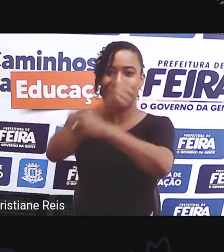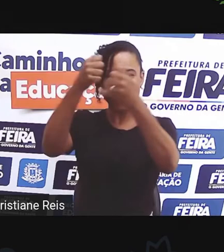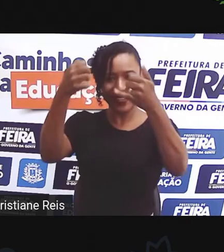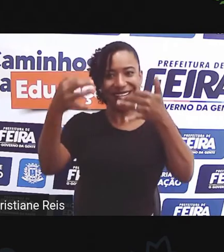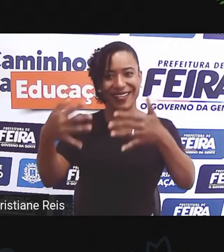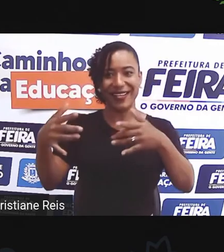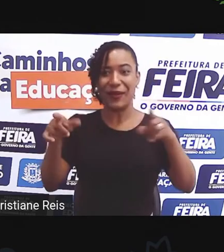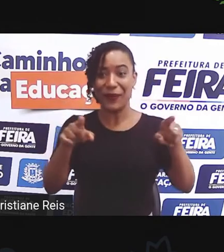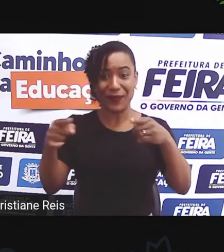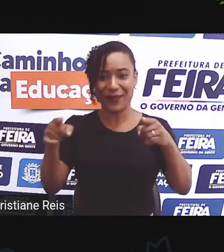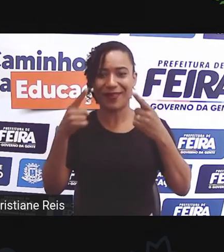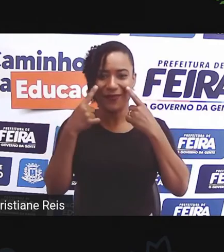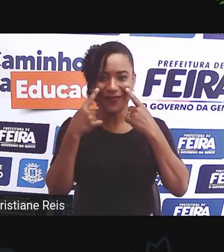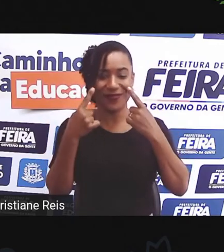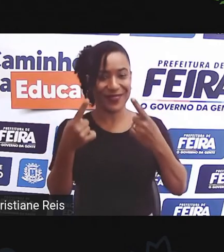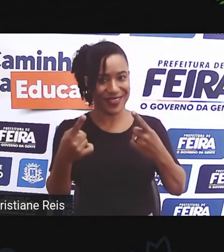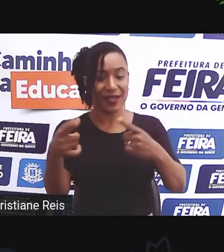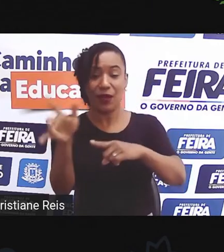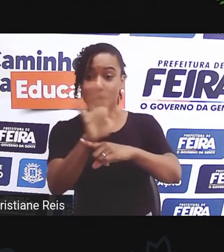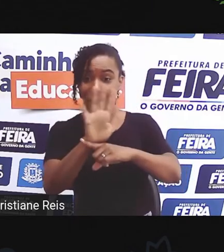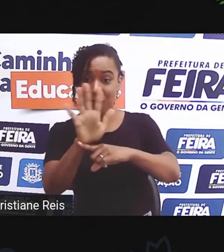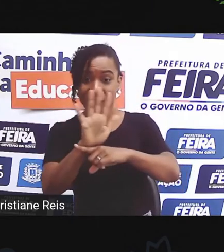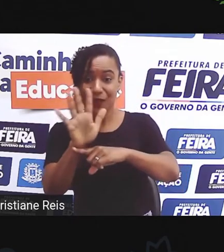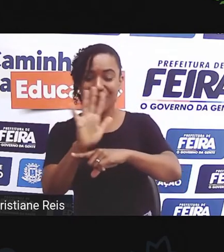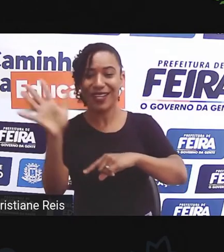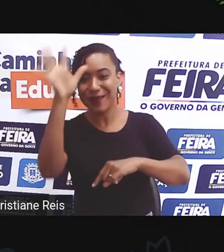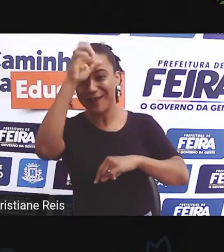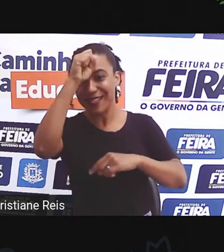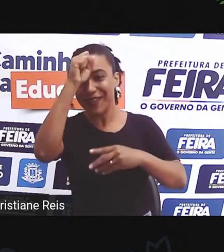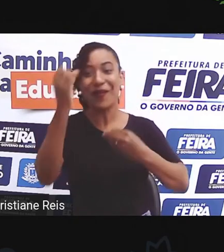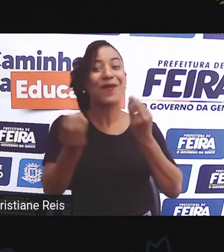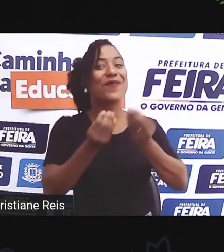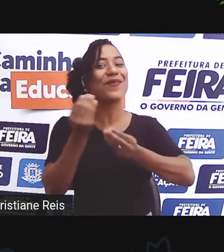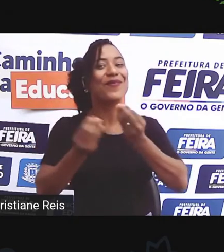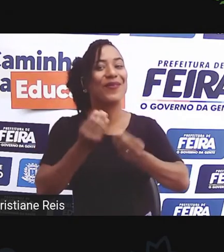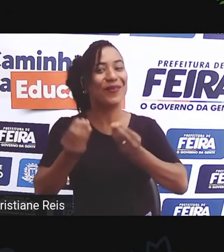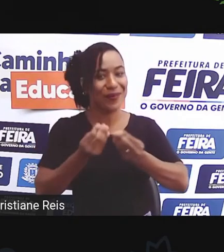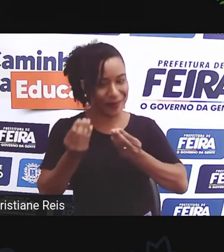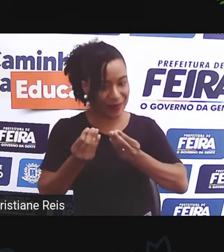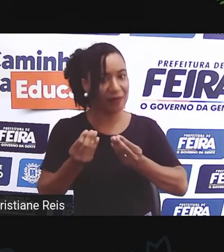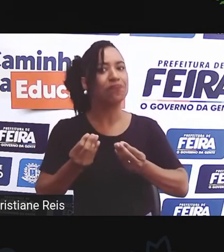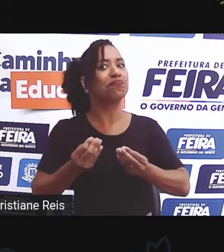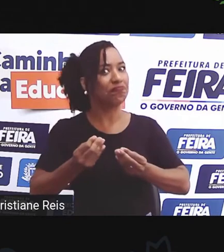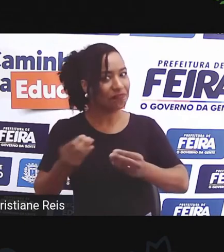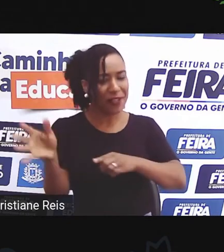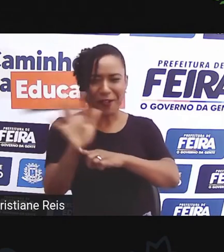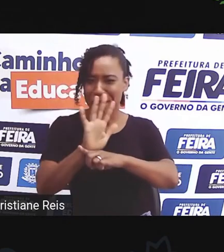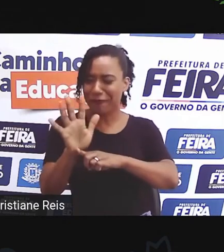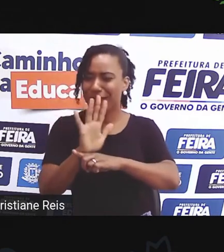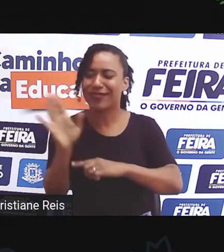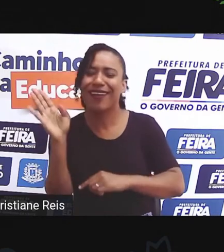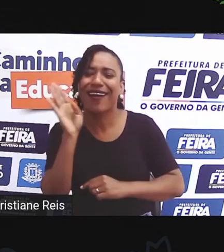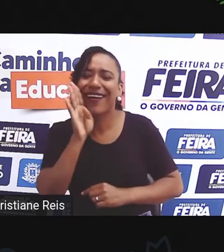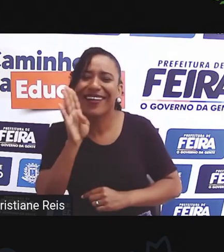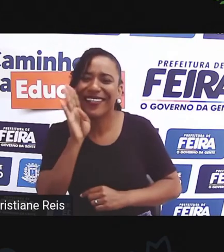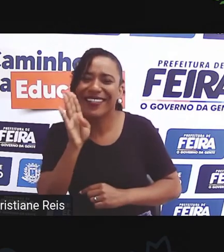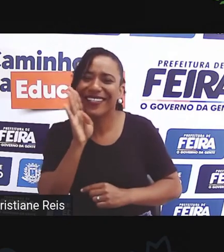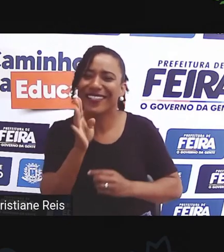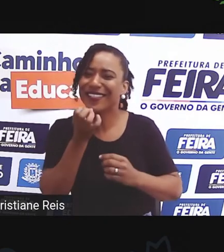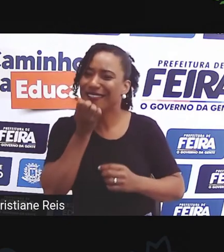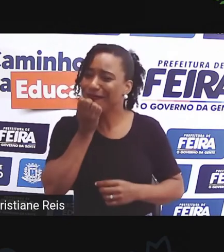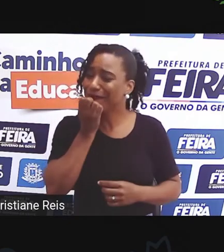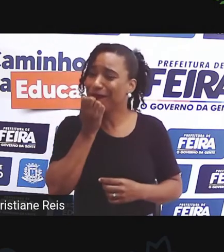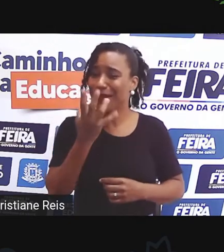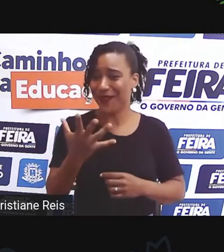Eu vou colocar aqui o vídeo que eles falam sobre isso. É um vídeo muito bacana, porque é um vídeo de uma